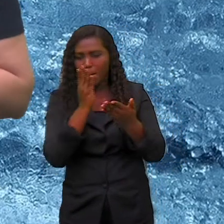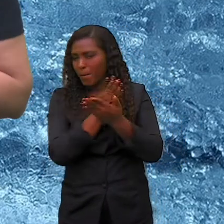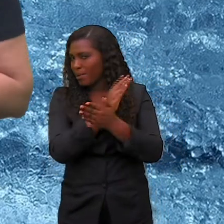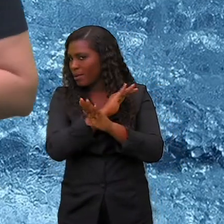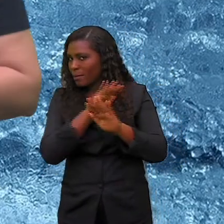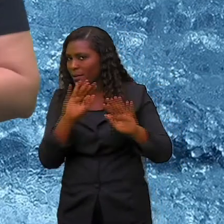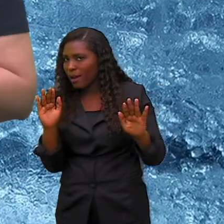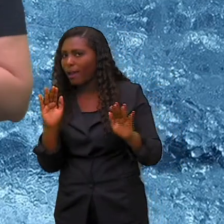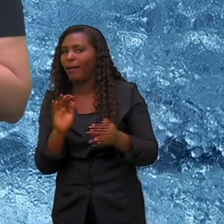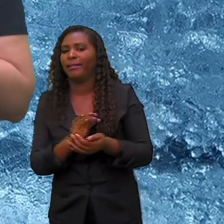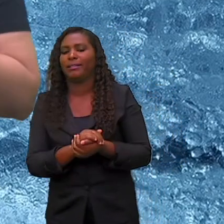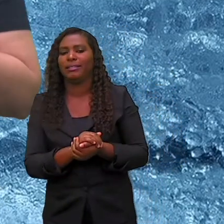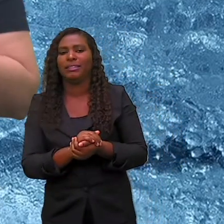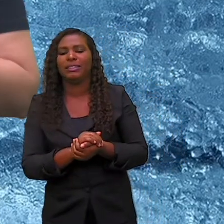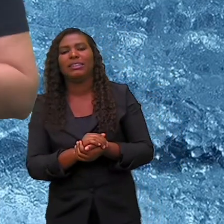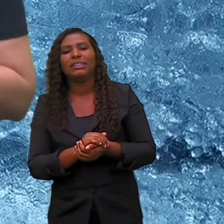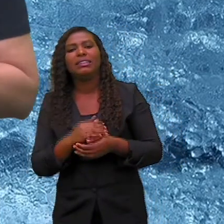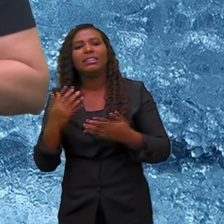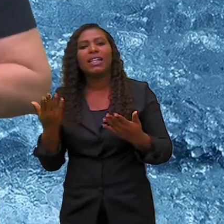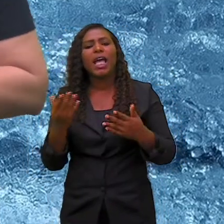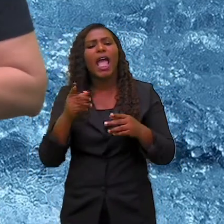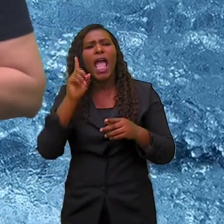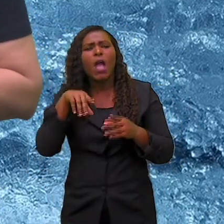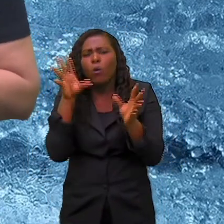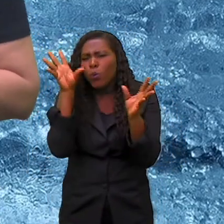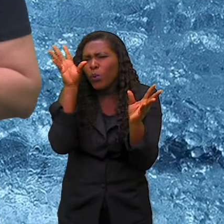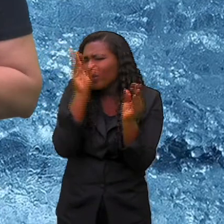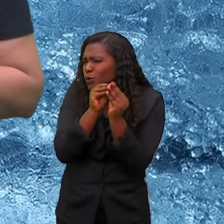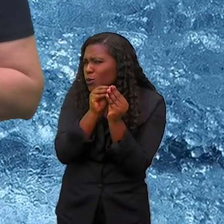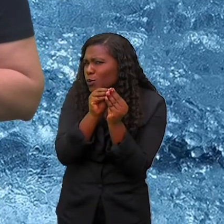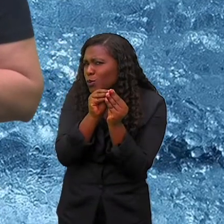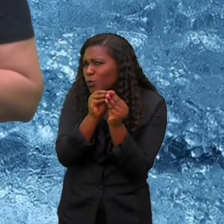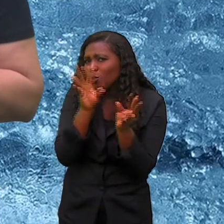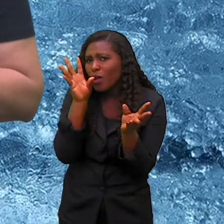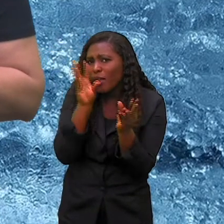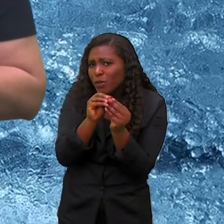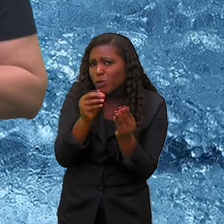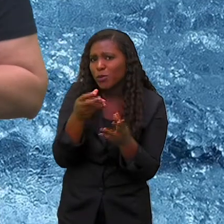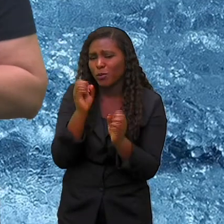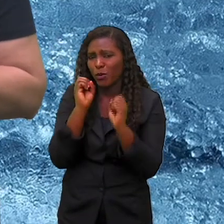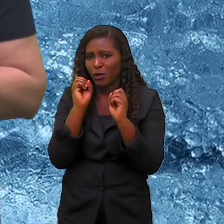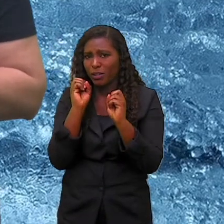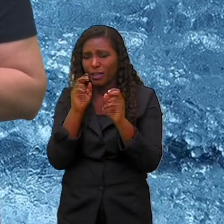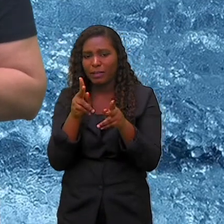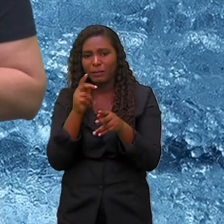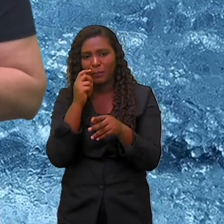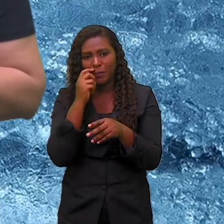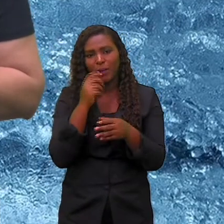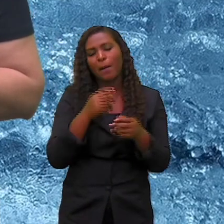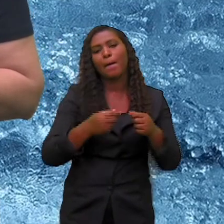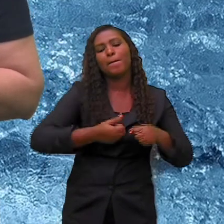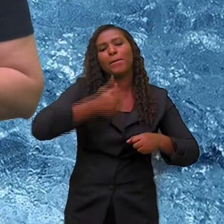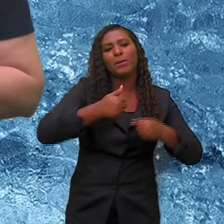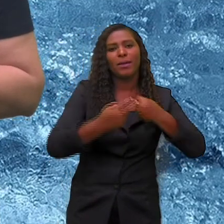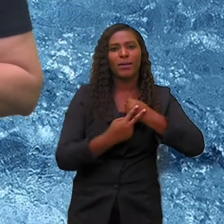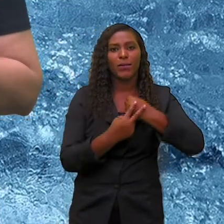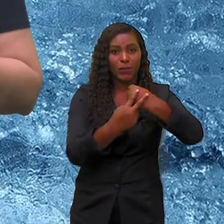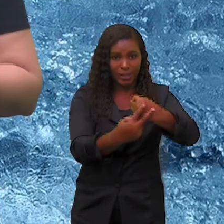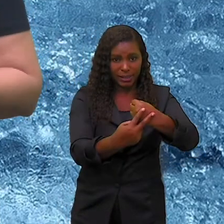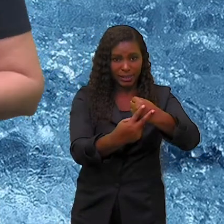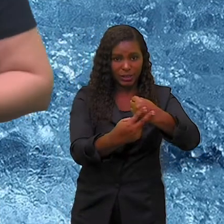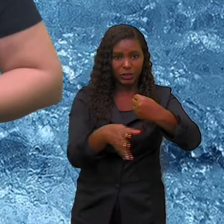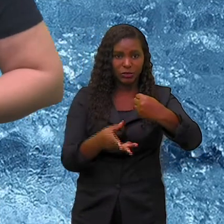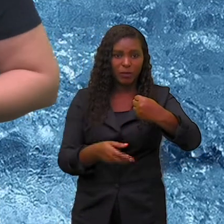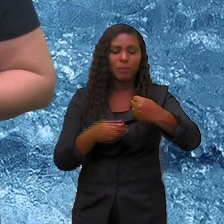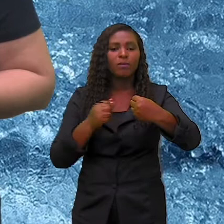esse conteúdo, é como se fosse um resumo bem resumido, né? Primeiro aqui, ó, na voz ativa. Estão vendo? O